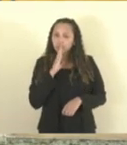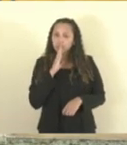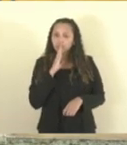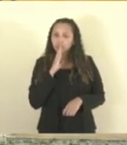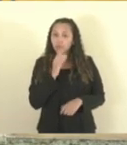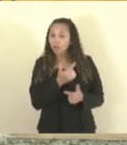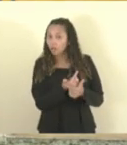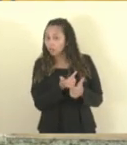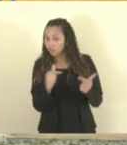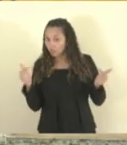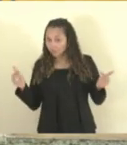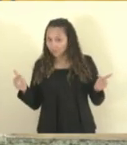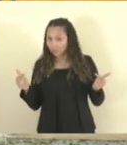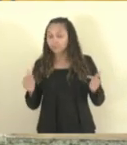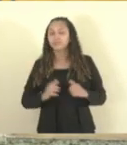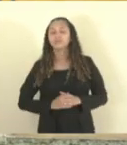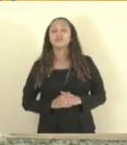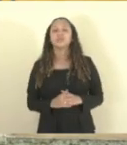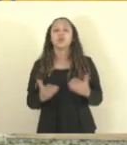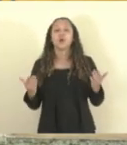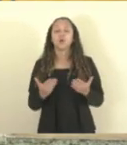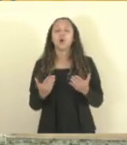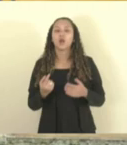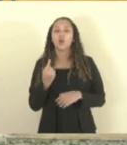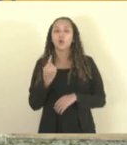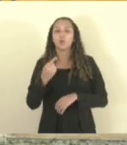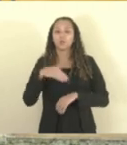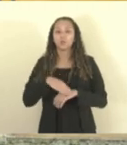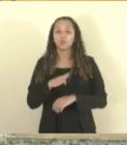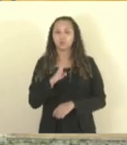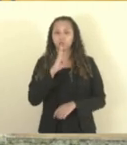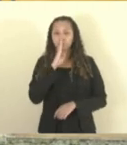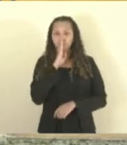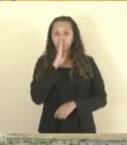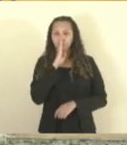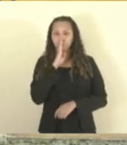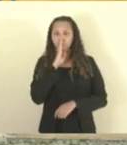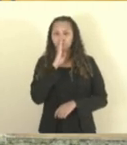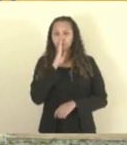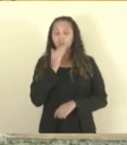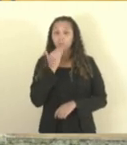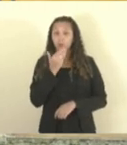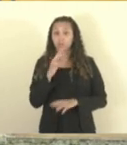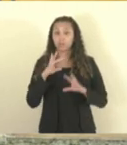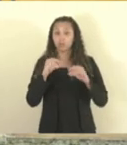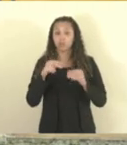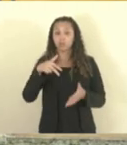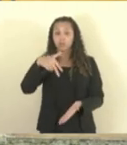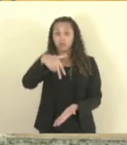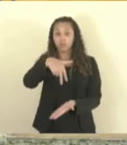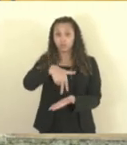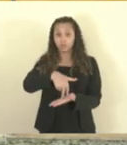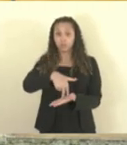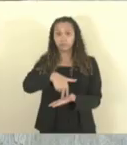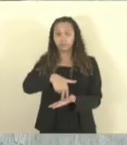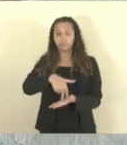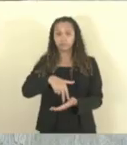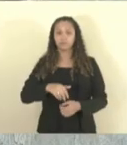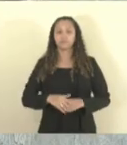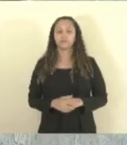não havendo, então façamos agora um minuto de silêncio. Para tanto, eu solicito a todos os presentes e se põem de pé.